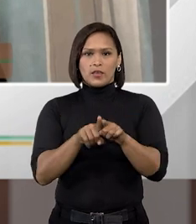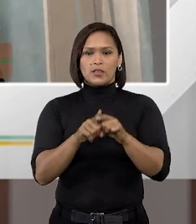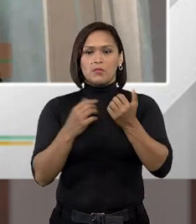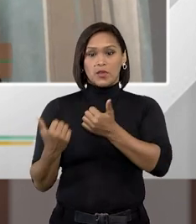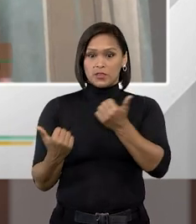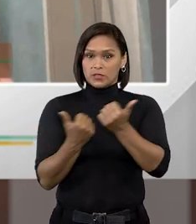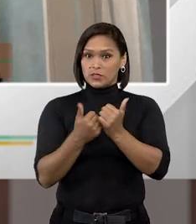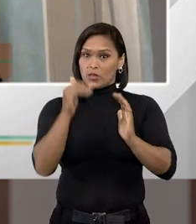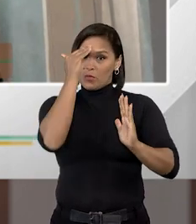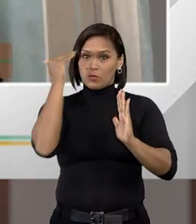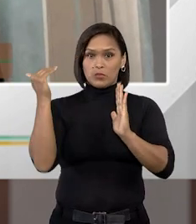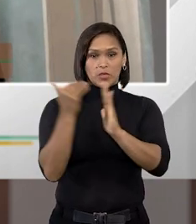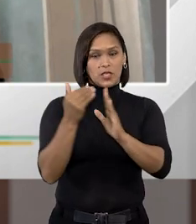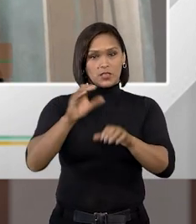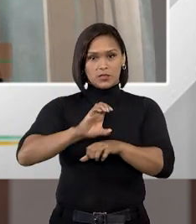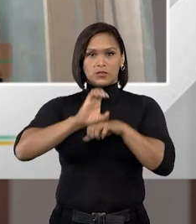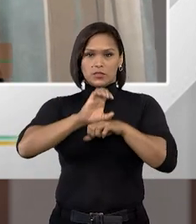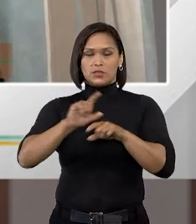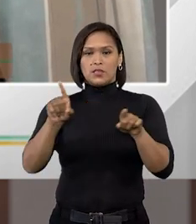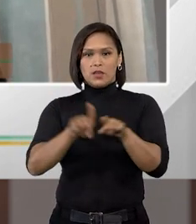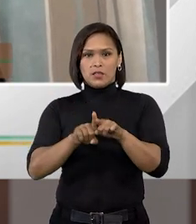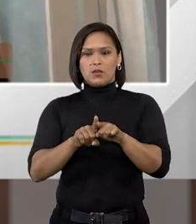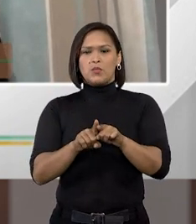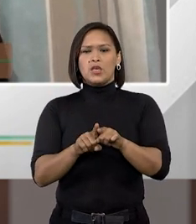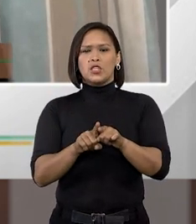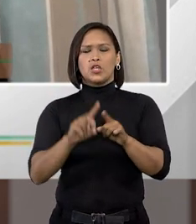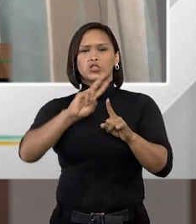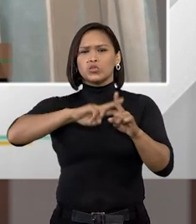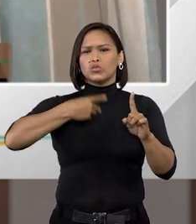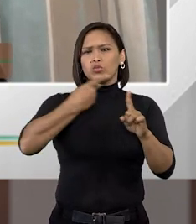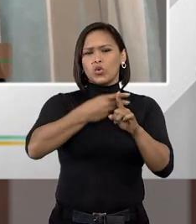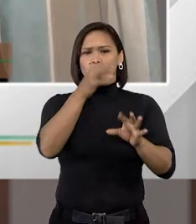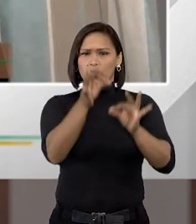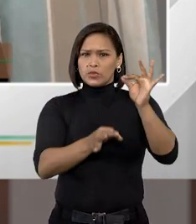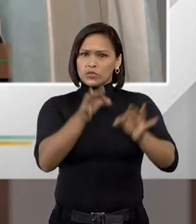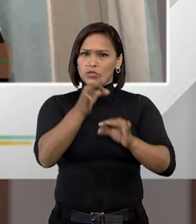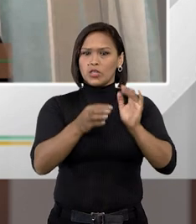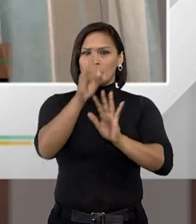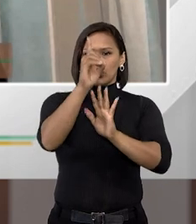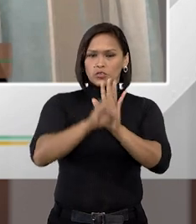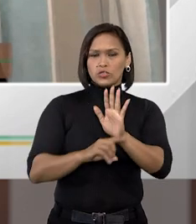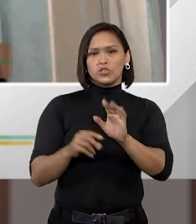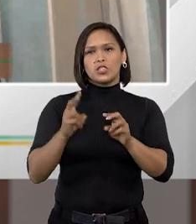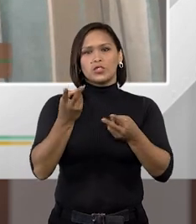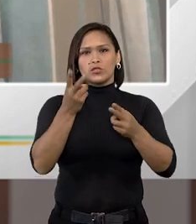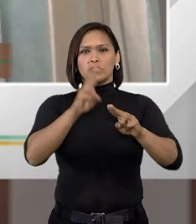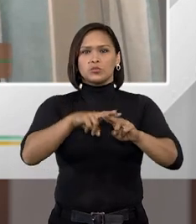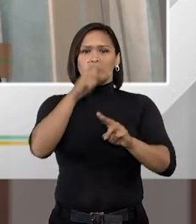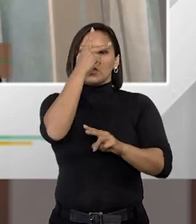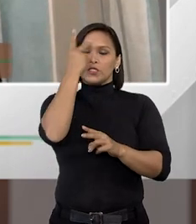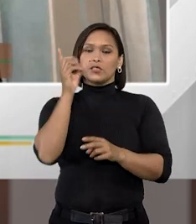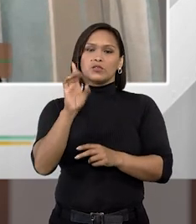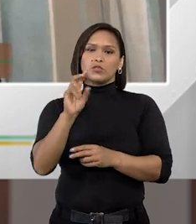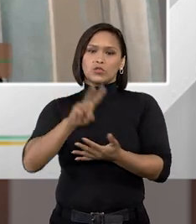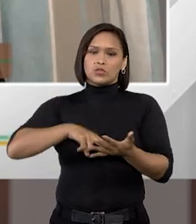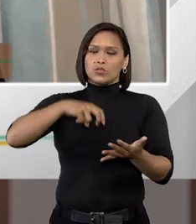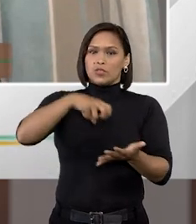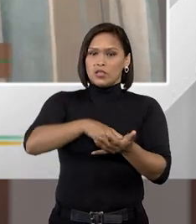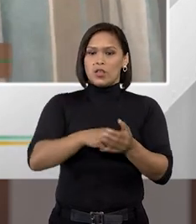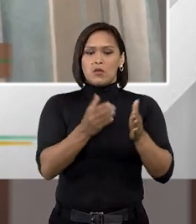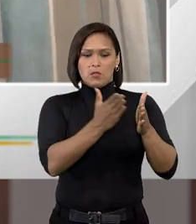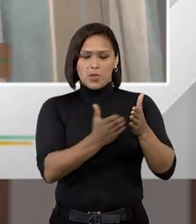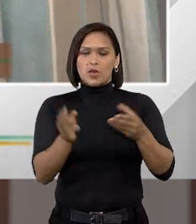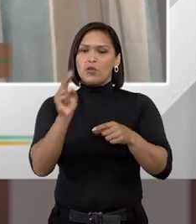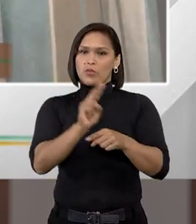assistências um dever do Estado, e, ao mesmo tempo, tendo dupla natureza jurídica, sendo um direito dos presos. Não só os presos condenados, os presos